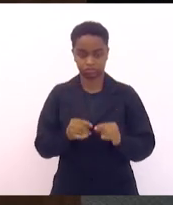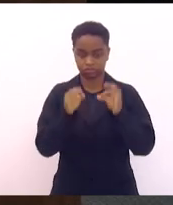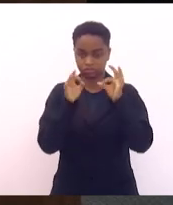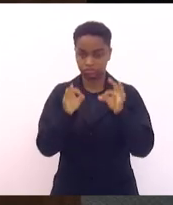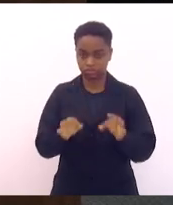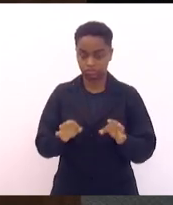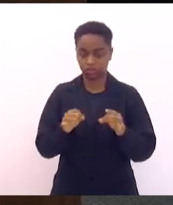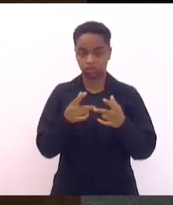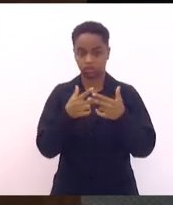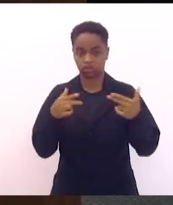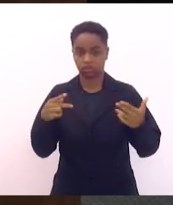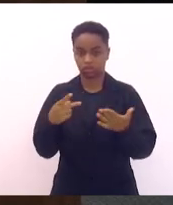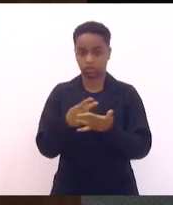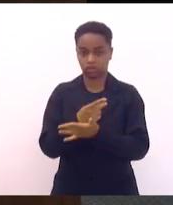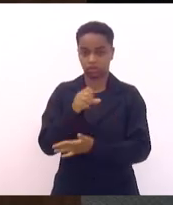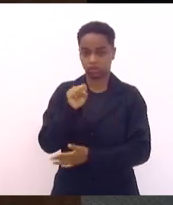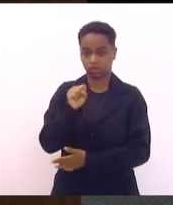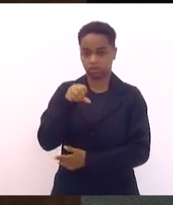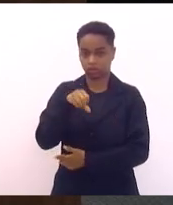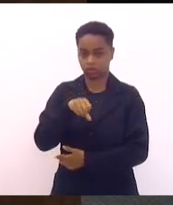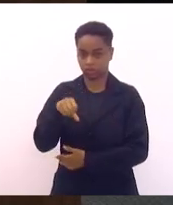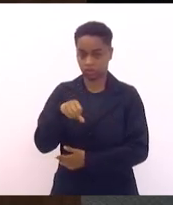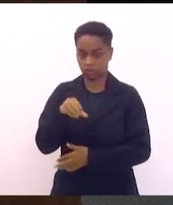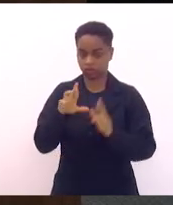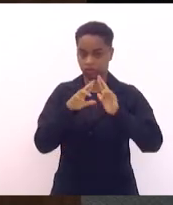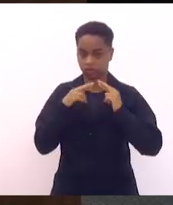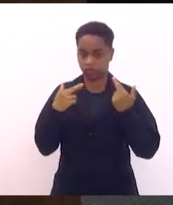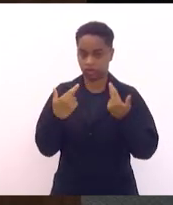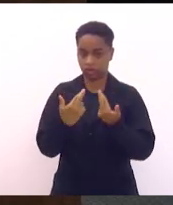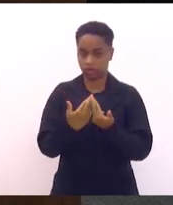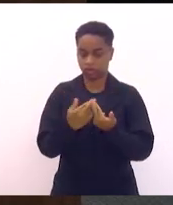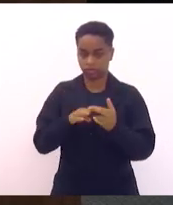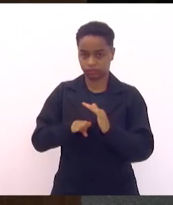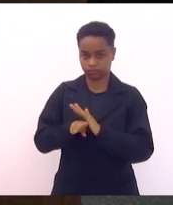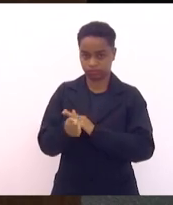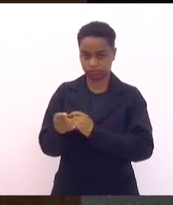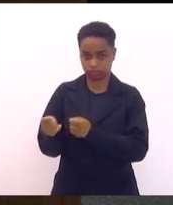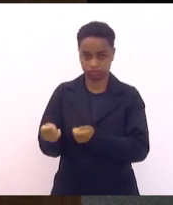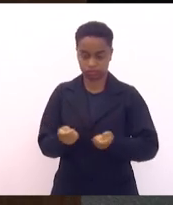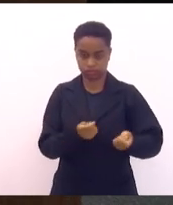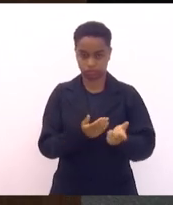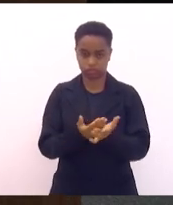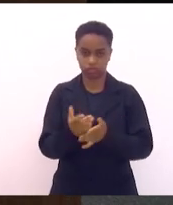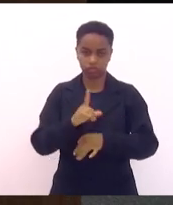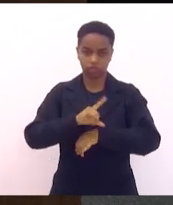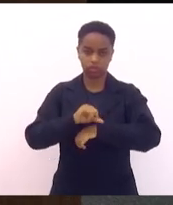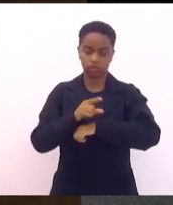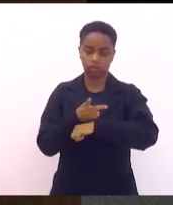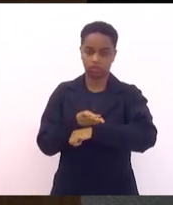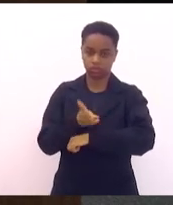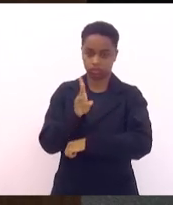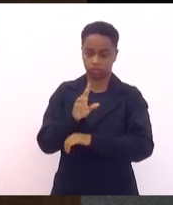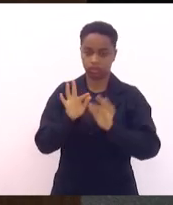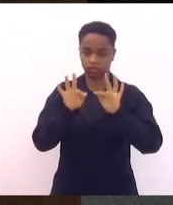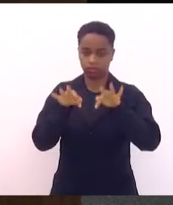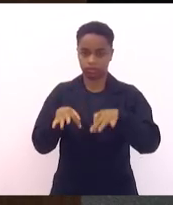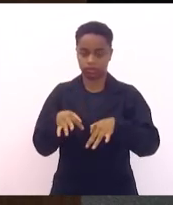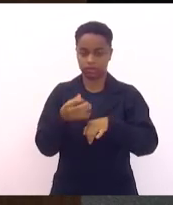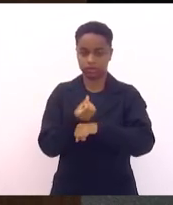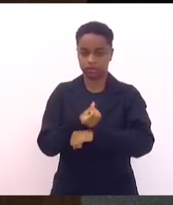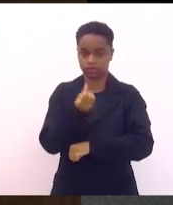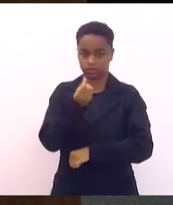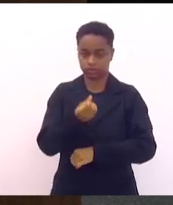na 89ª sessão ordinária, que, iniciada às 14 horas, encerrou-se às 18